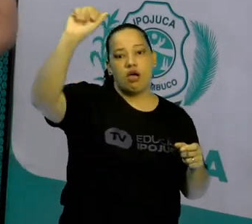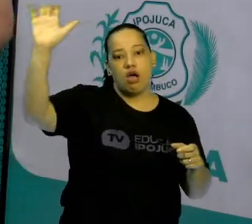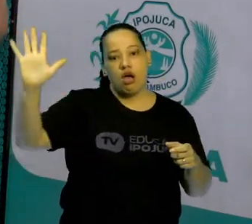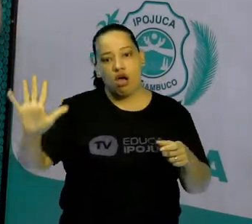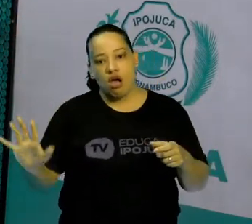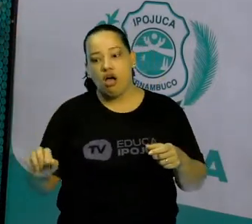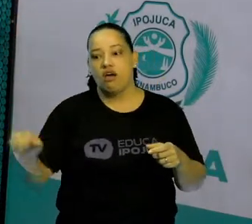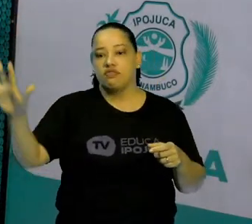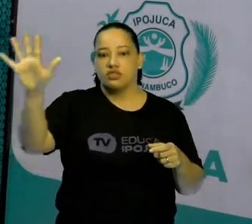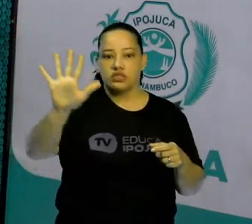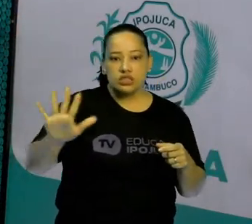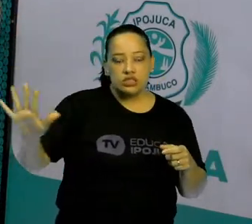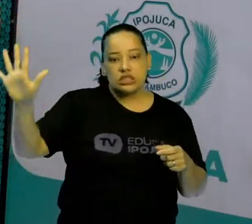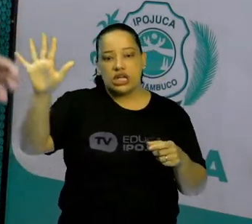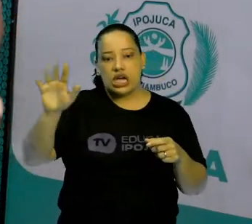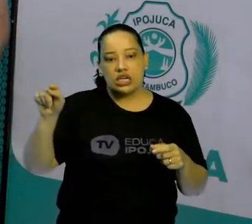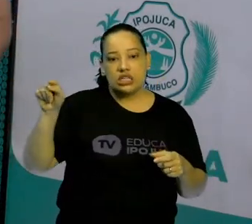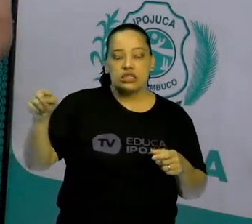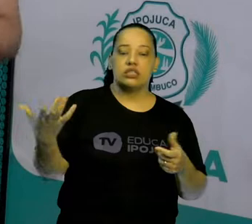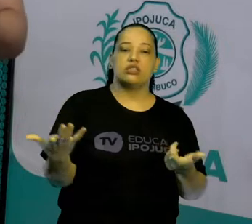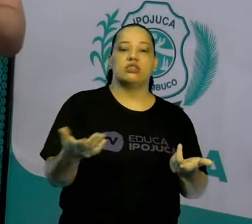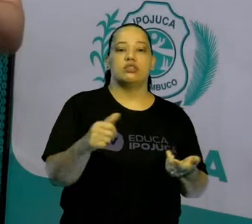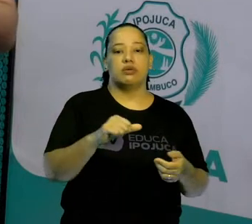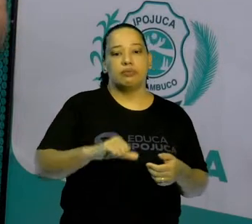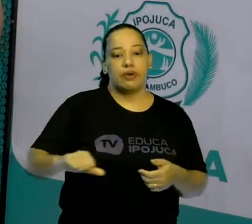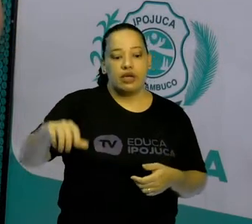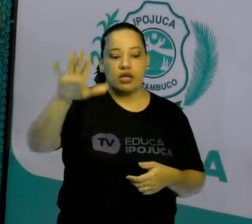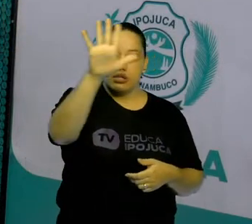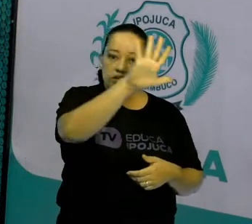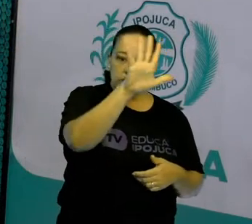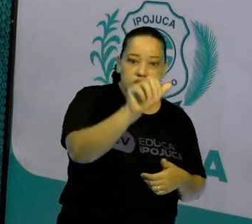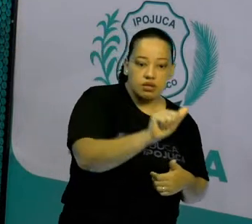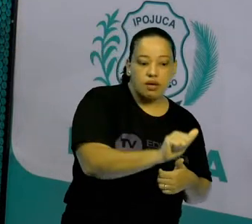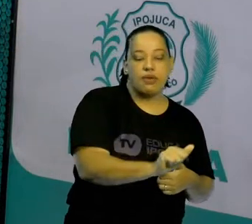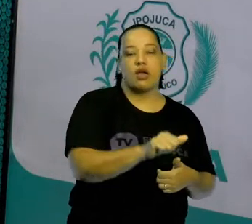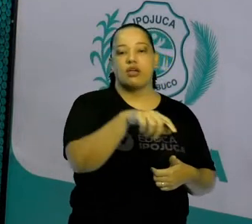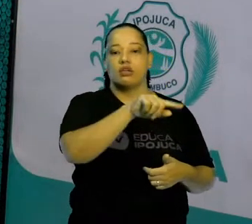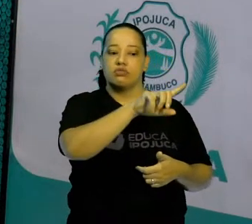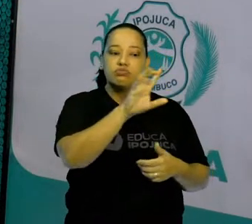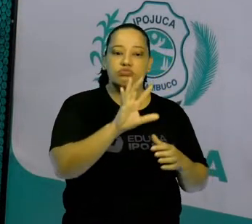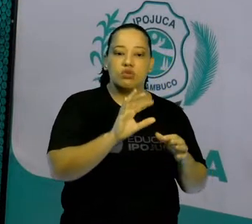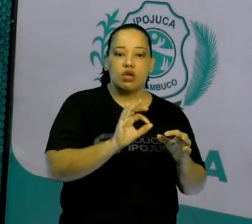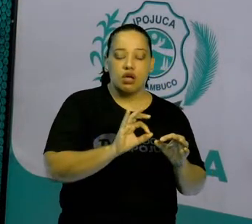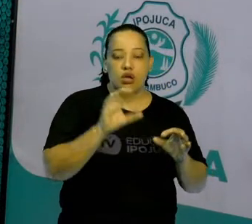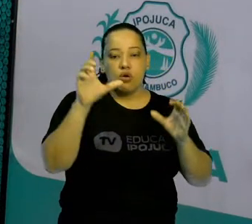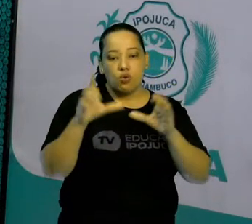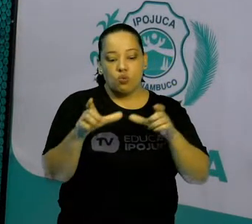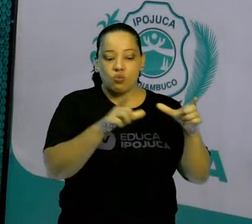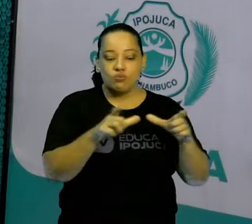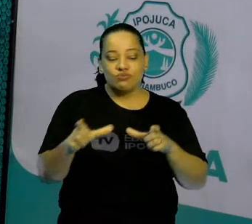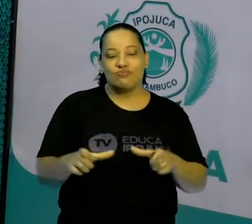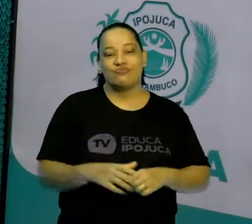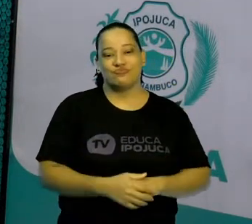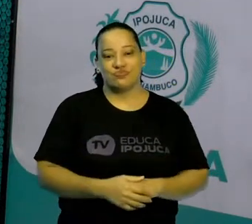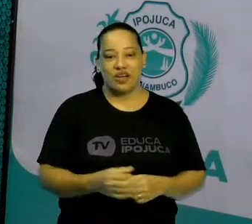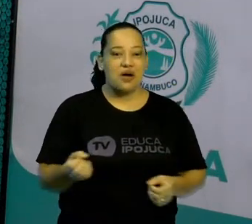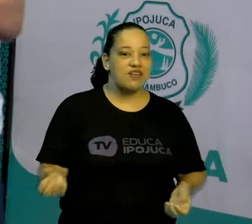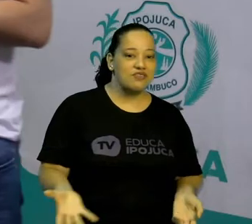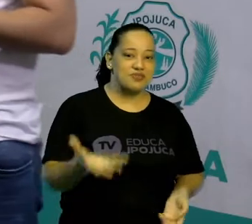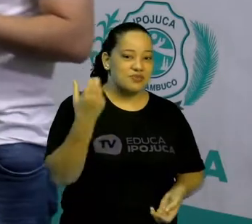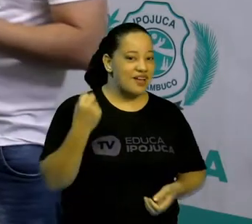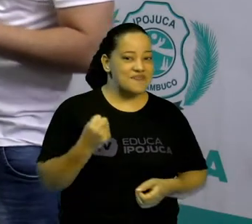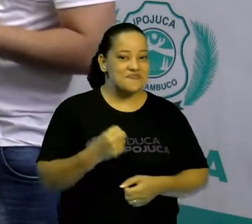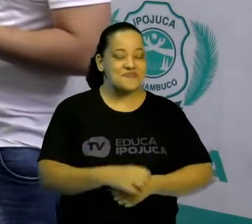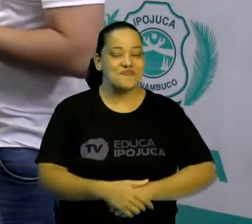chegaram na América, chegaram ali na região do Oriente também. Então, estão prontos para a aula? Vamos lá então?